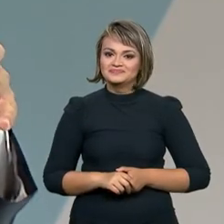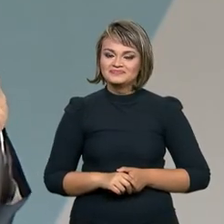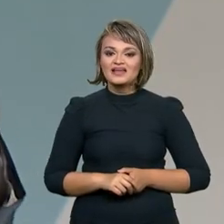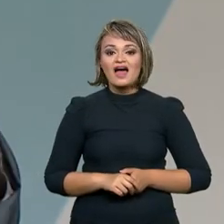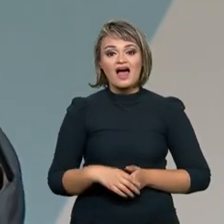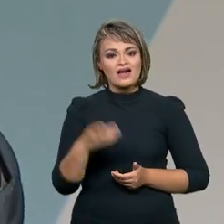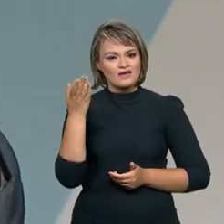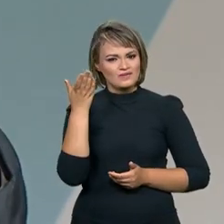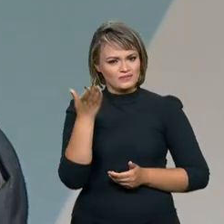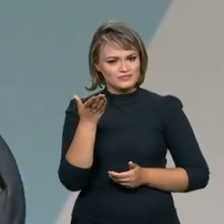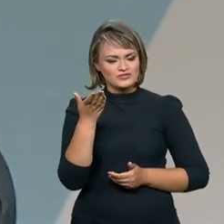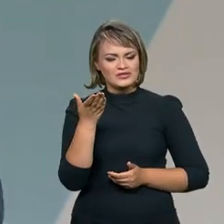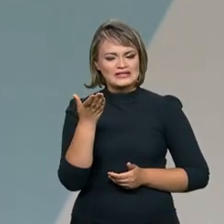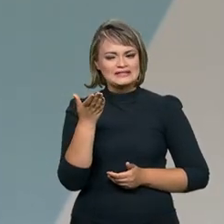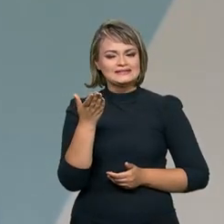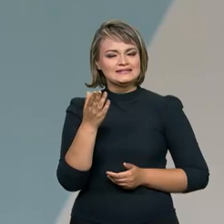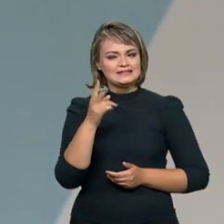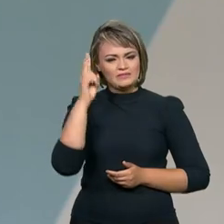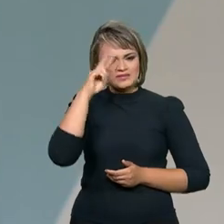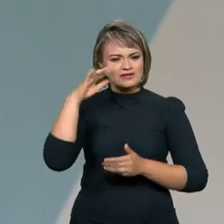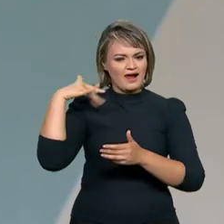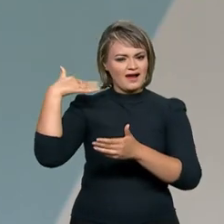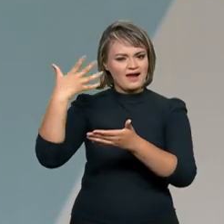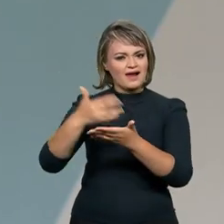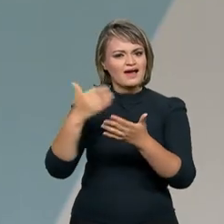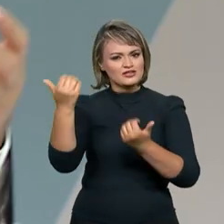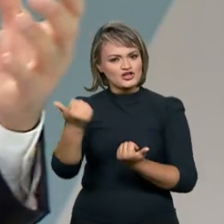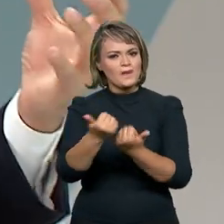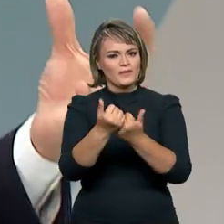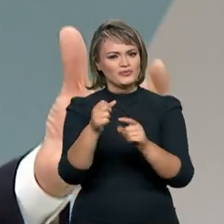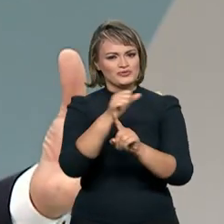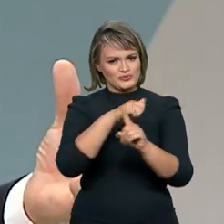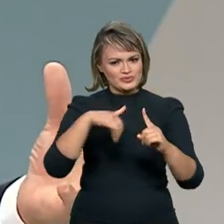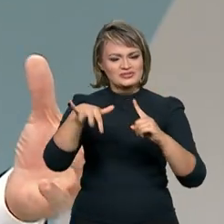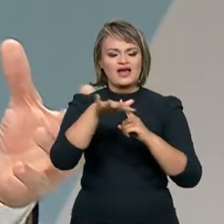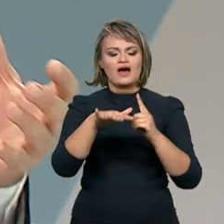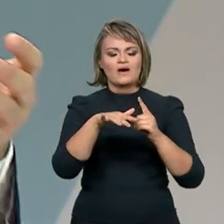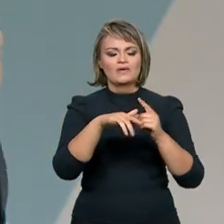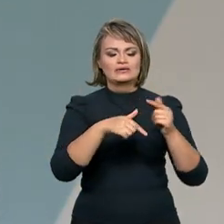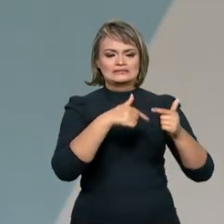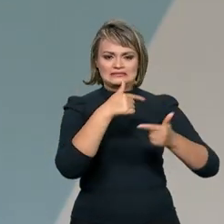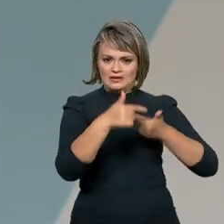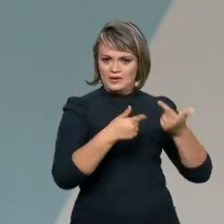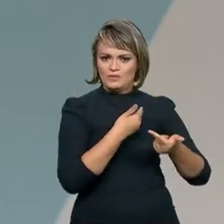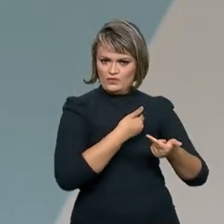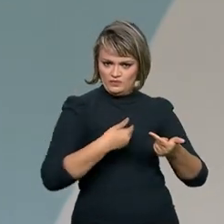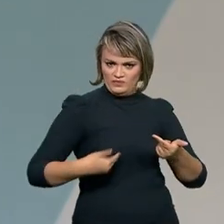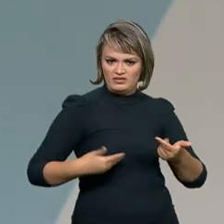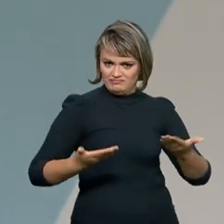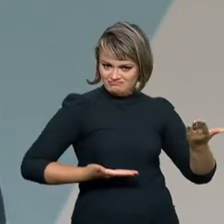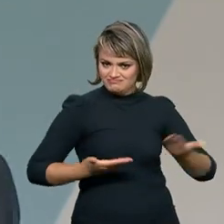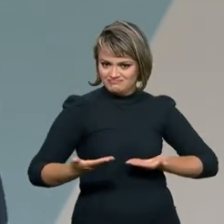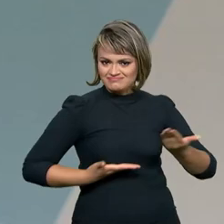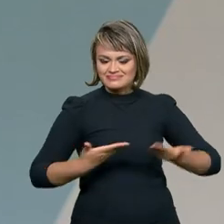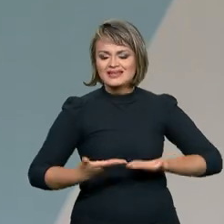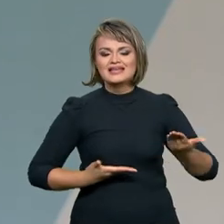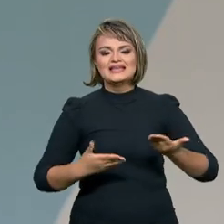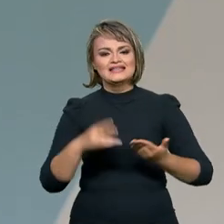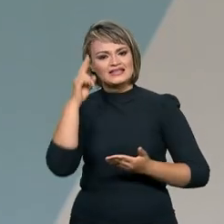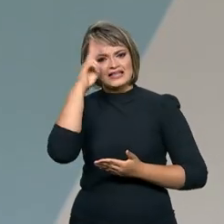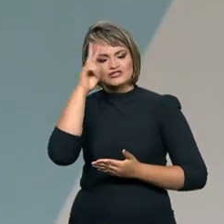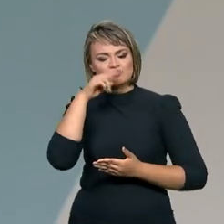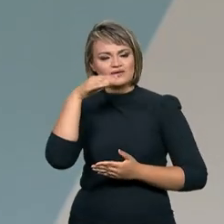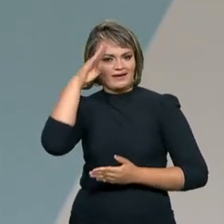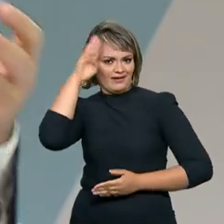a senhora tem uma história na área de assistência social, a senhora é servidora pública, também tem essa história na